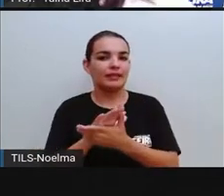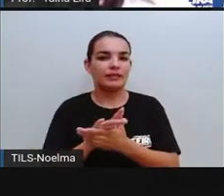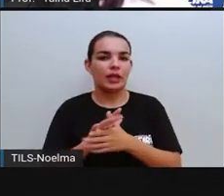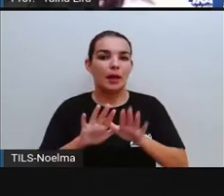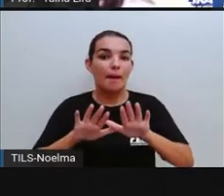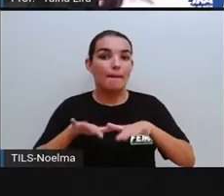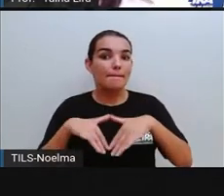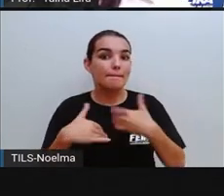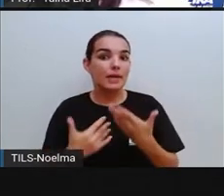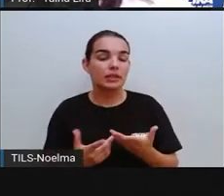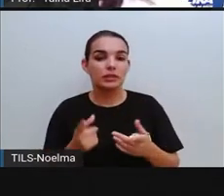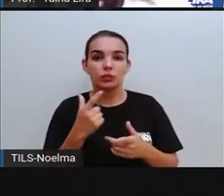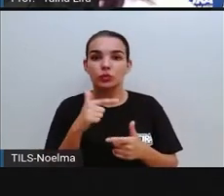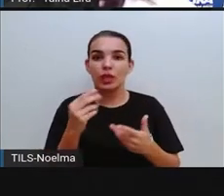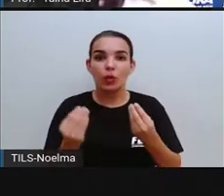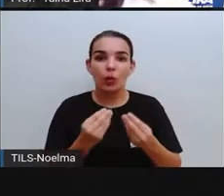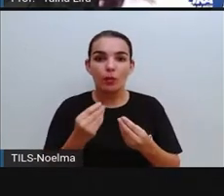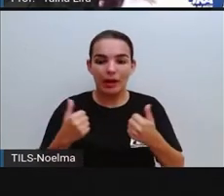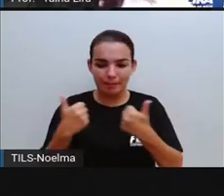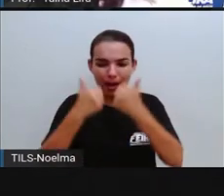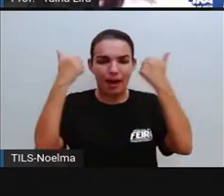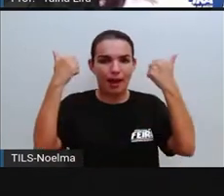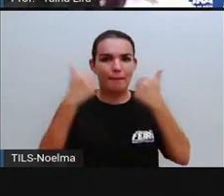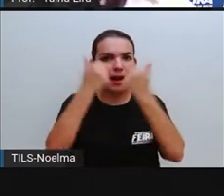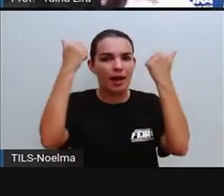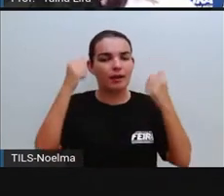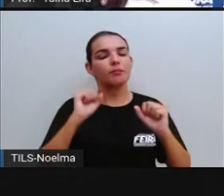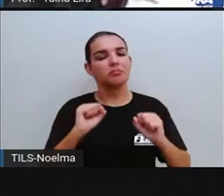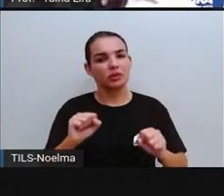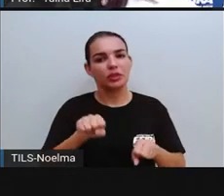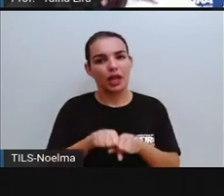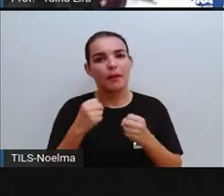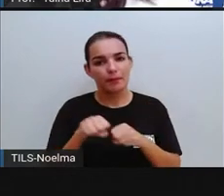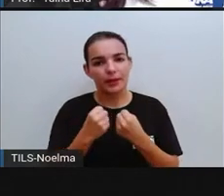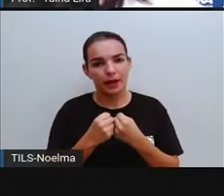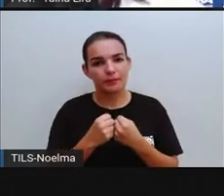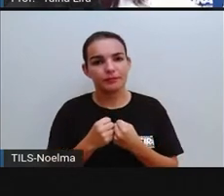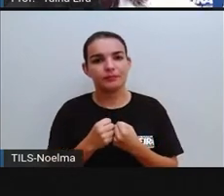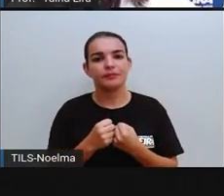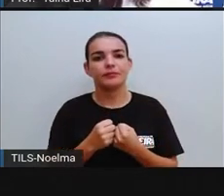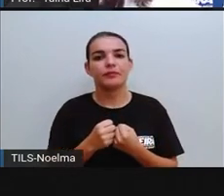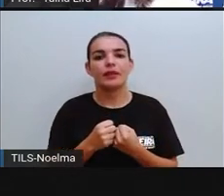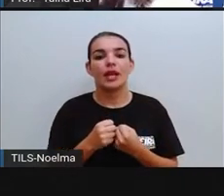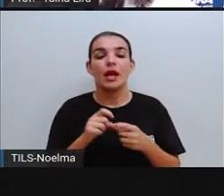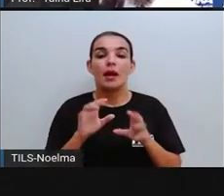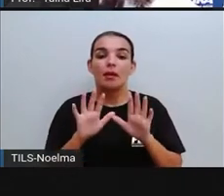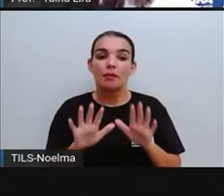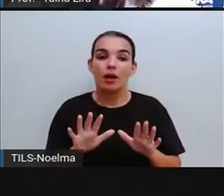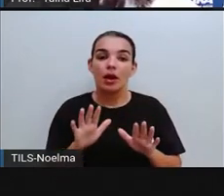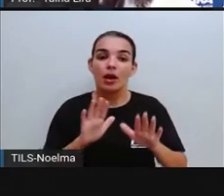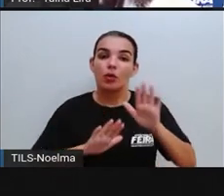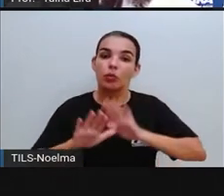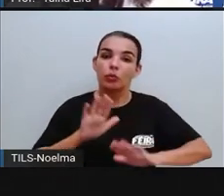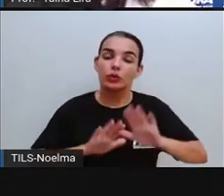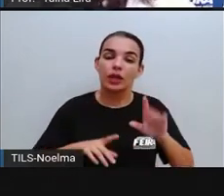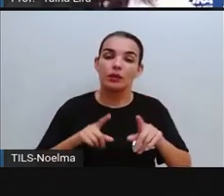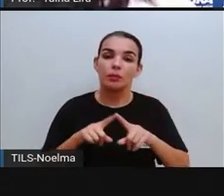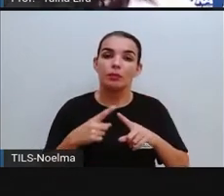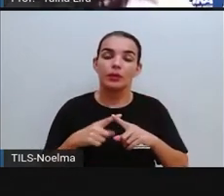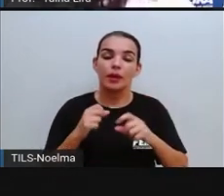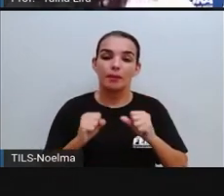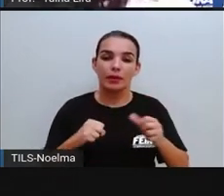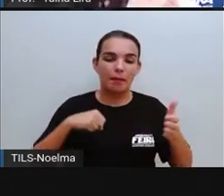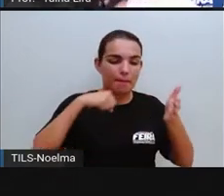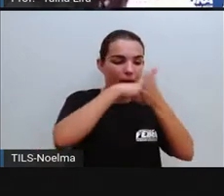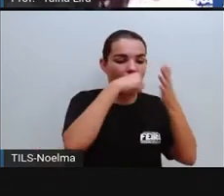grandes impactos e podem quebrar, tá? Eles são muito inflexíveis, mas eles podem quebrar se eles